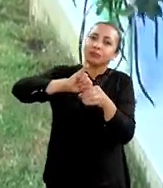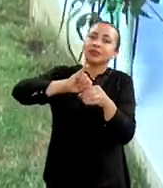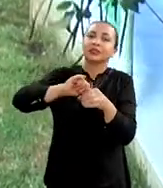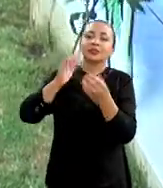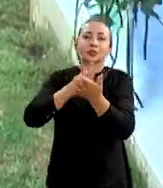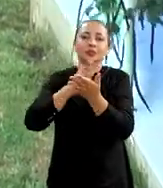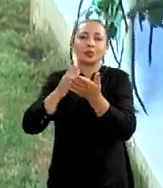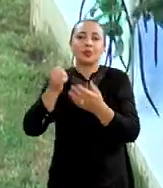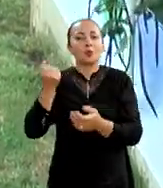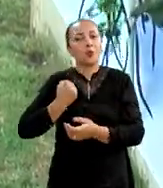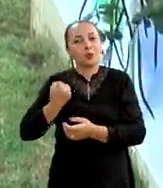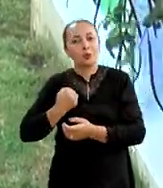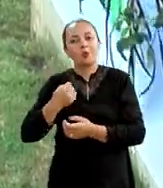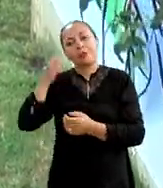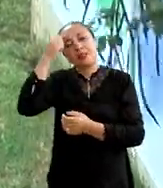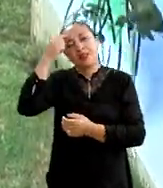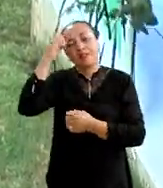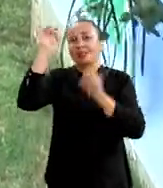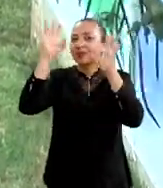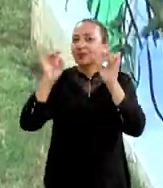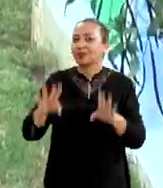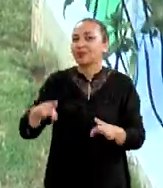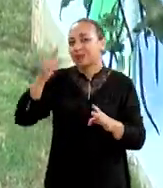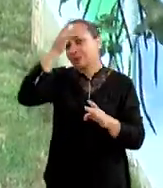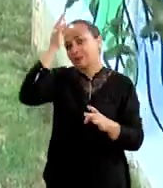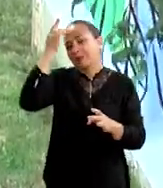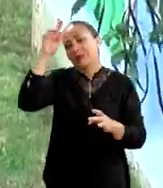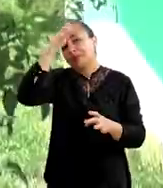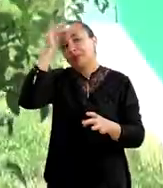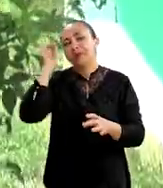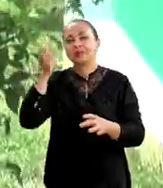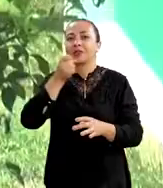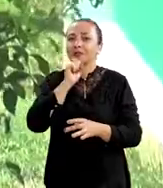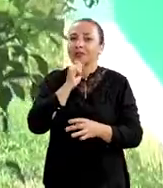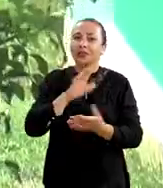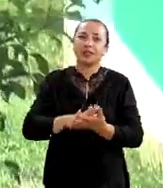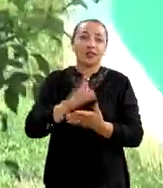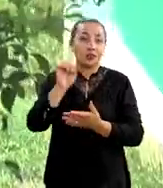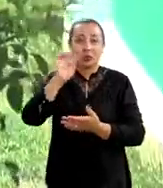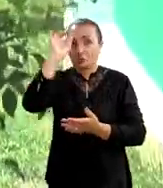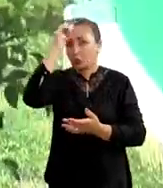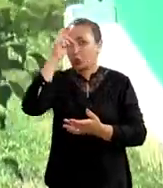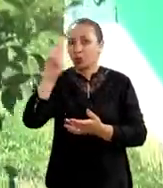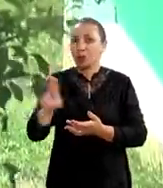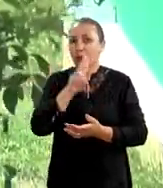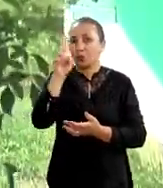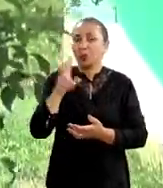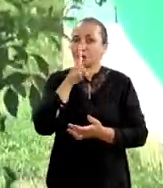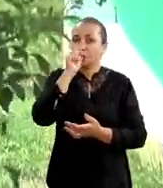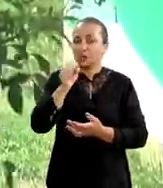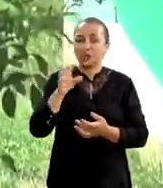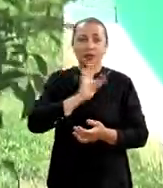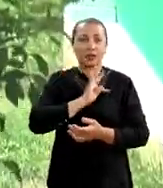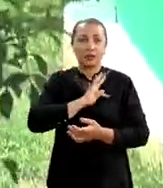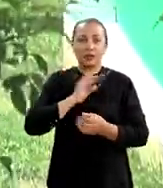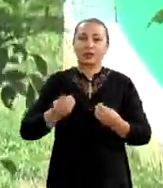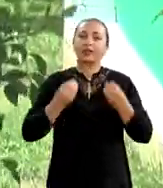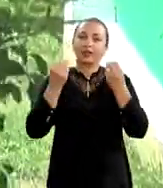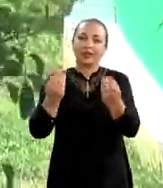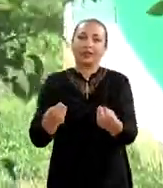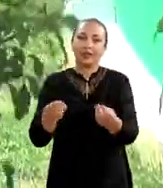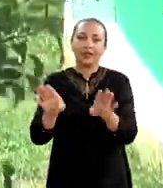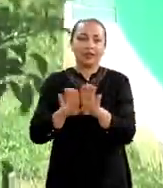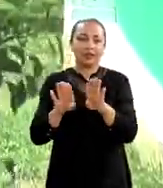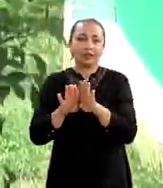de algoritmos pensados especialmente para o público idoso. Então, gente não utiliza apenas aquilo que a potencialidade da tecnologia nos